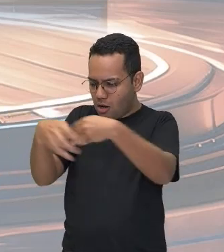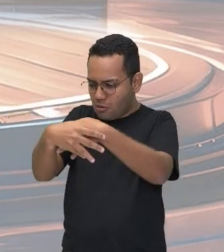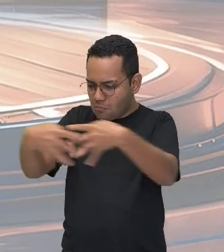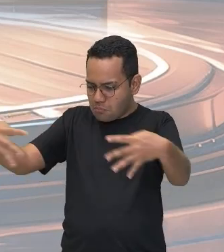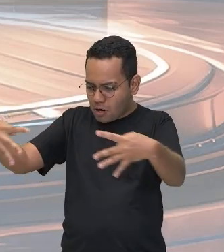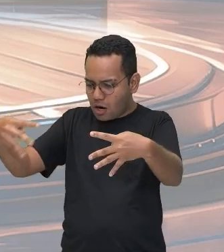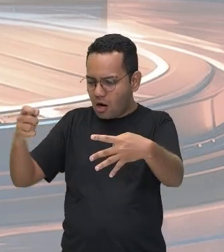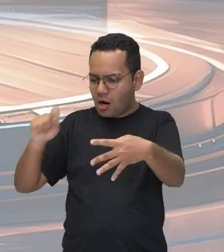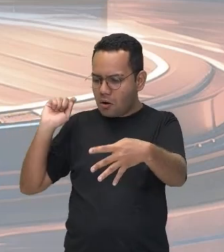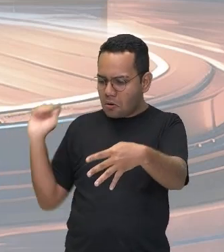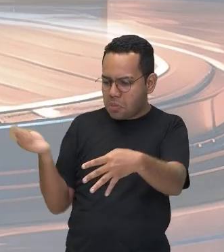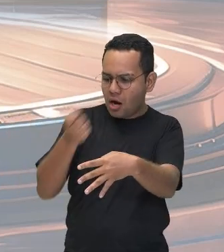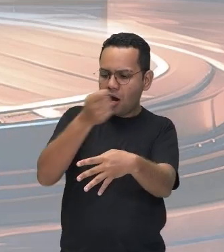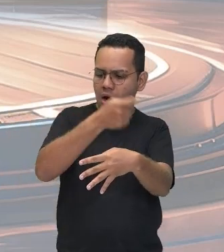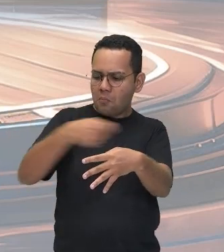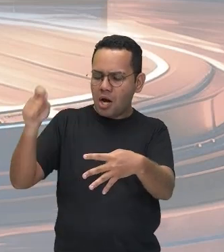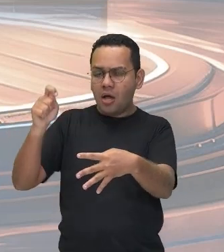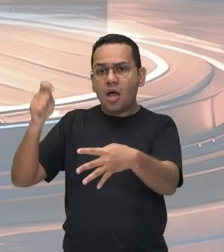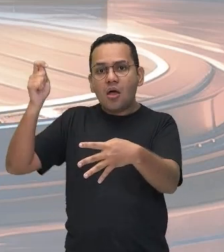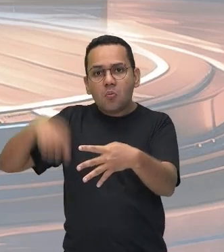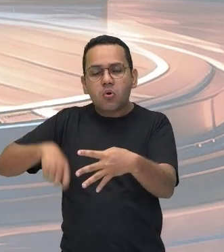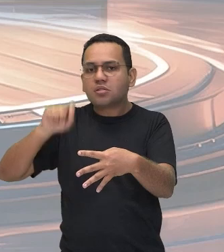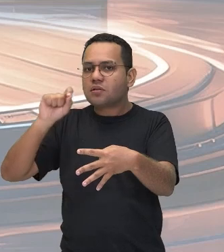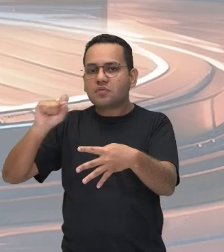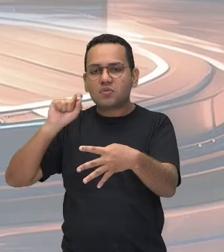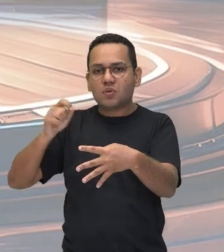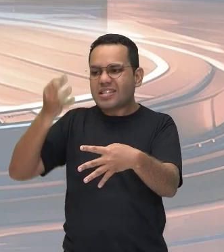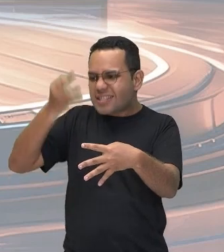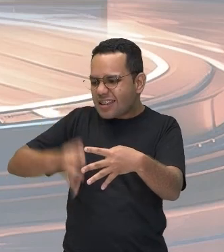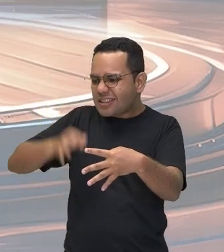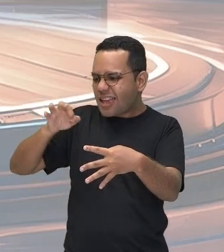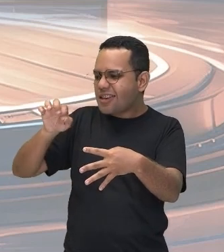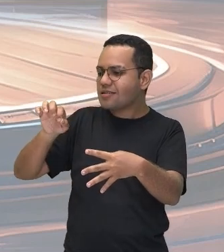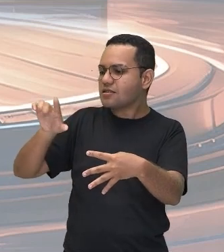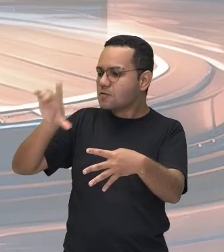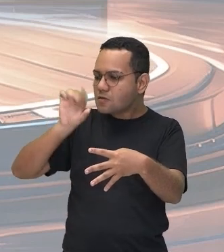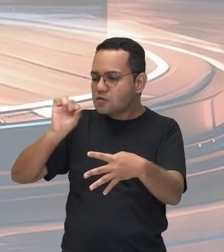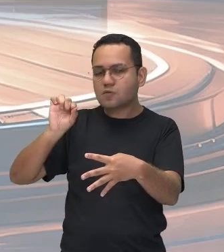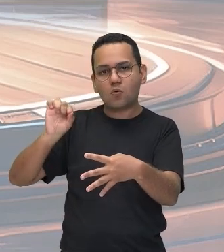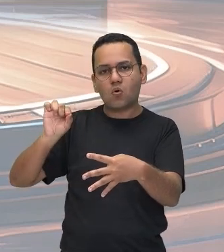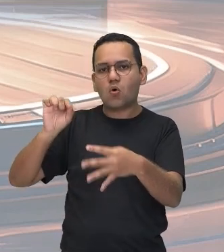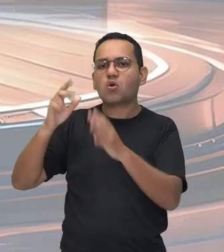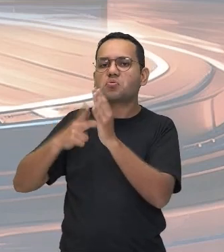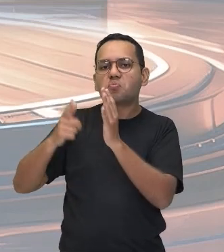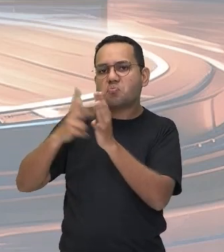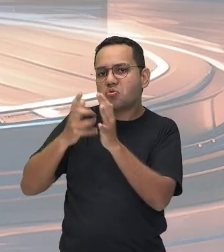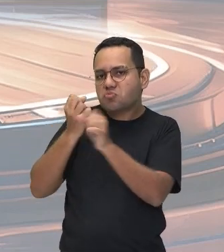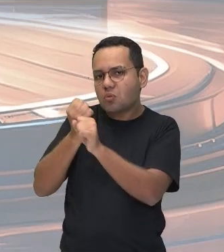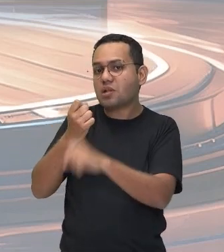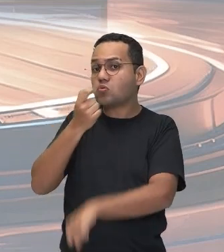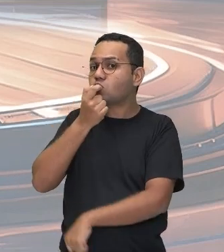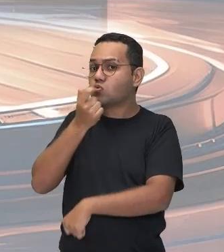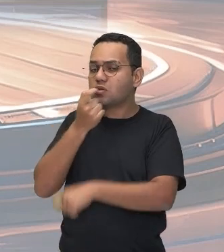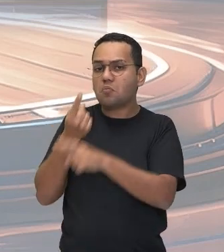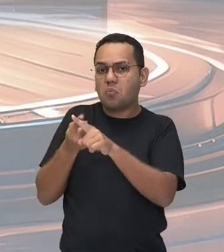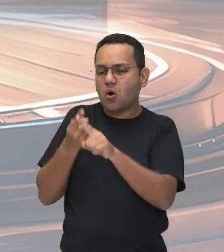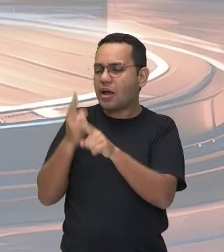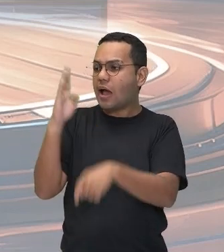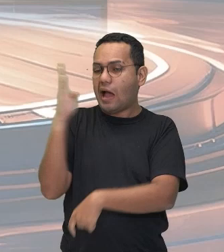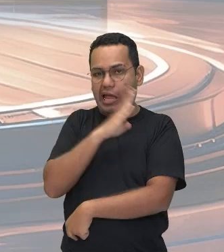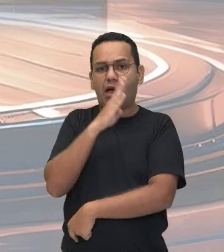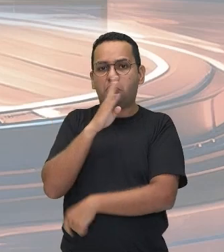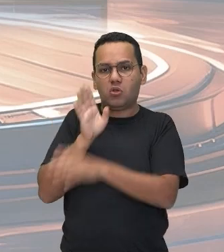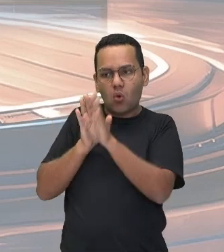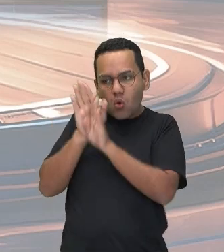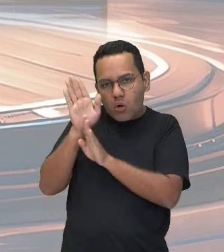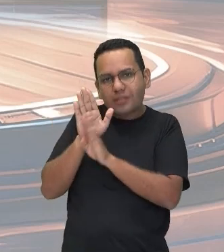a precisão das decisões de arbitragem, indicando com facilidade e rapidez se